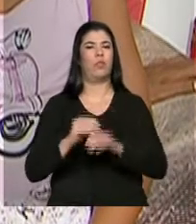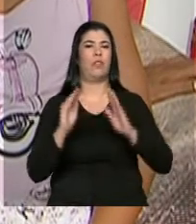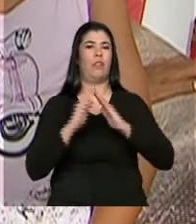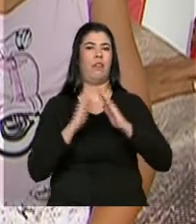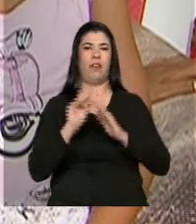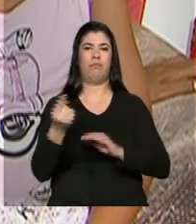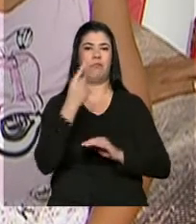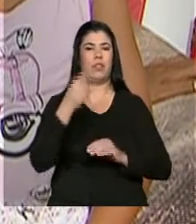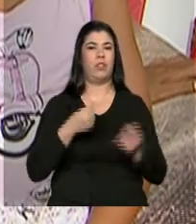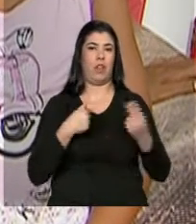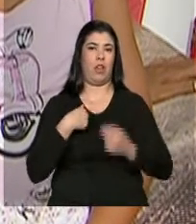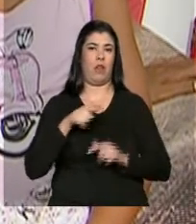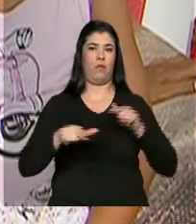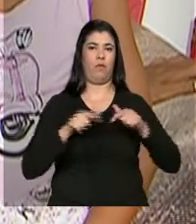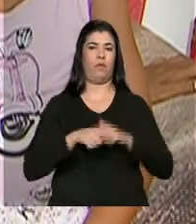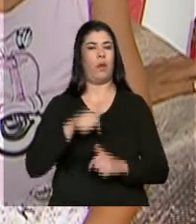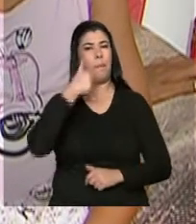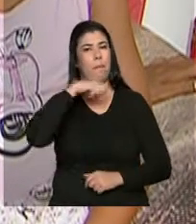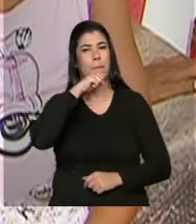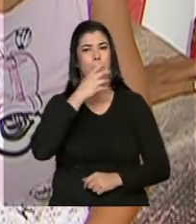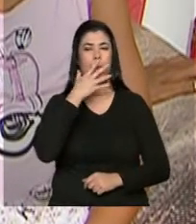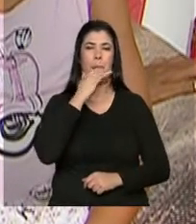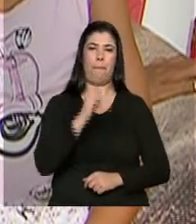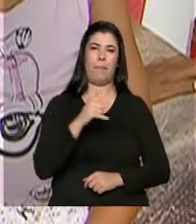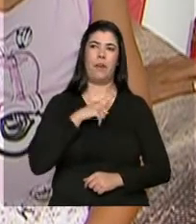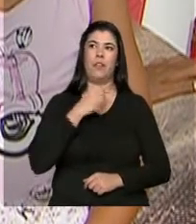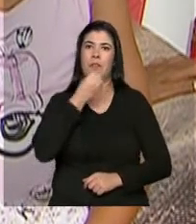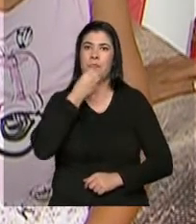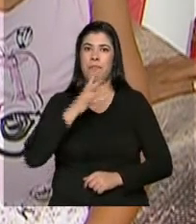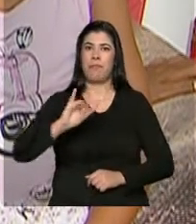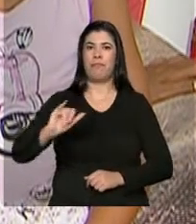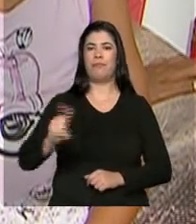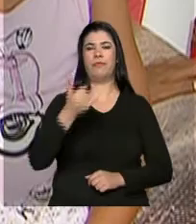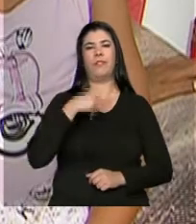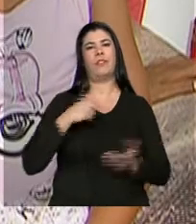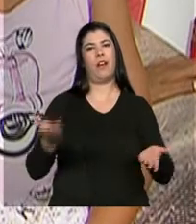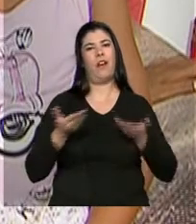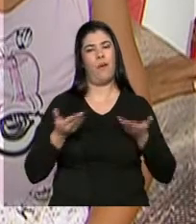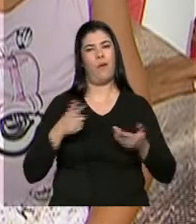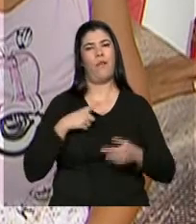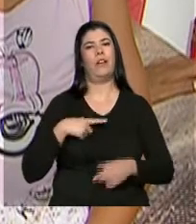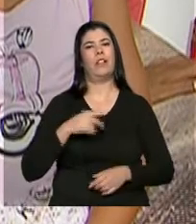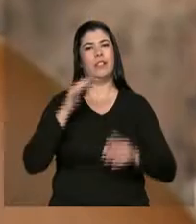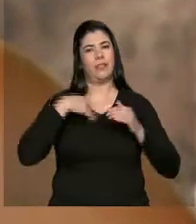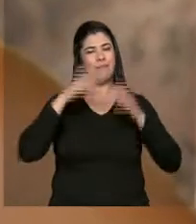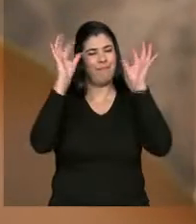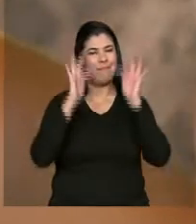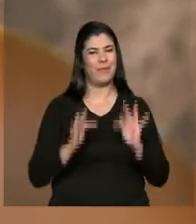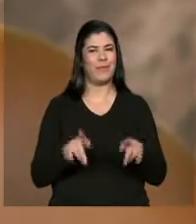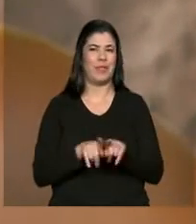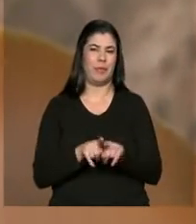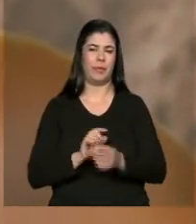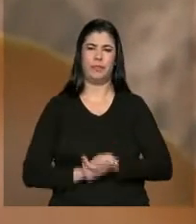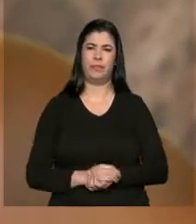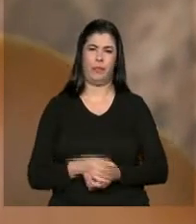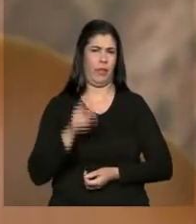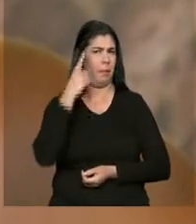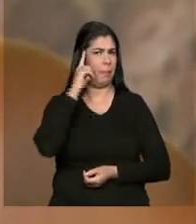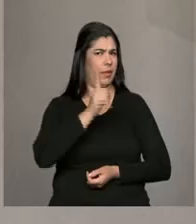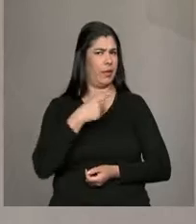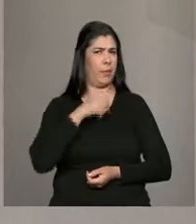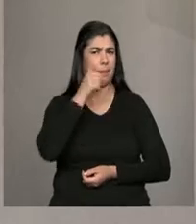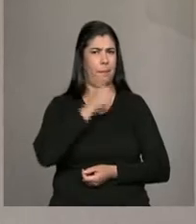pai. Então, foi legal essa oportunidade que eles deram. Estou muito feliz. E não é só para as mulheres